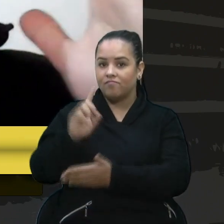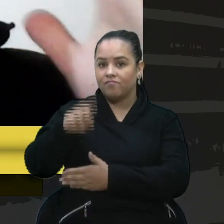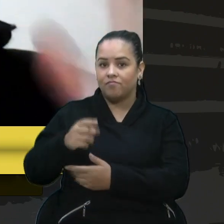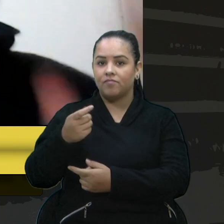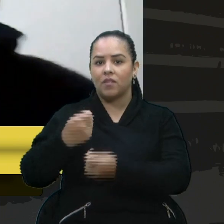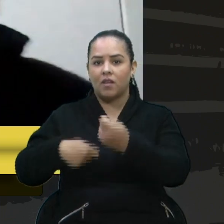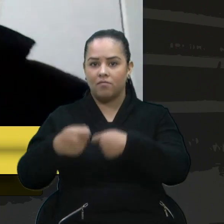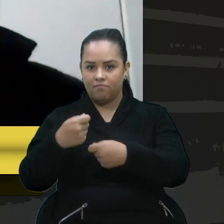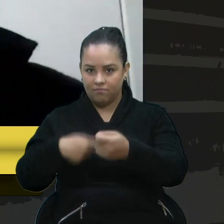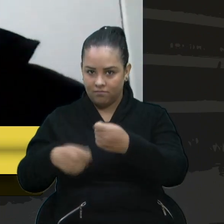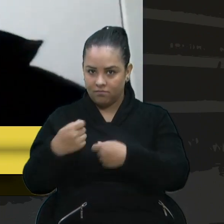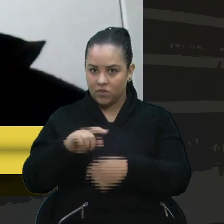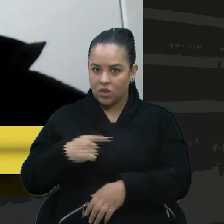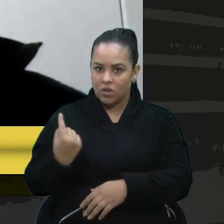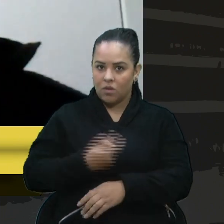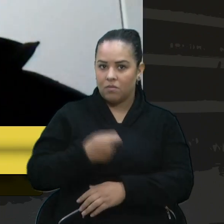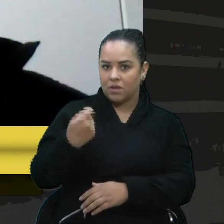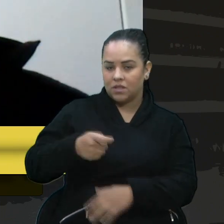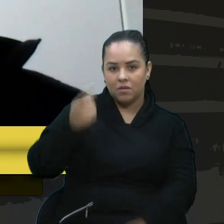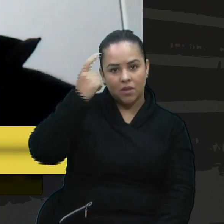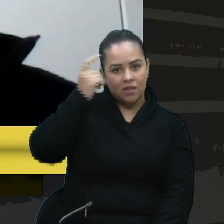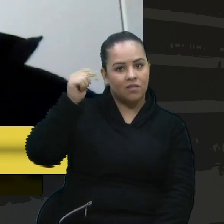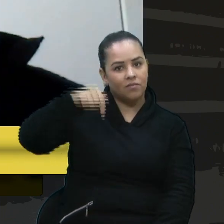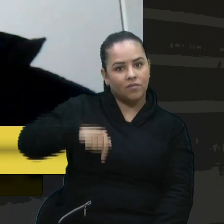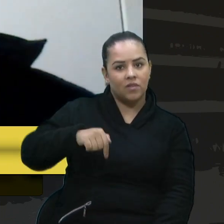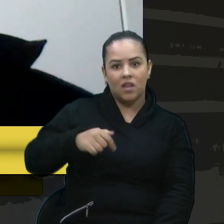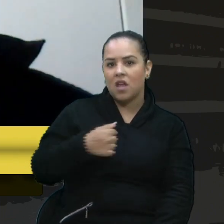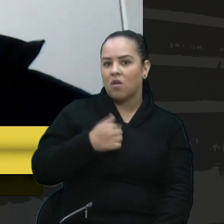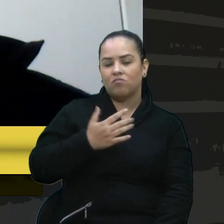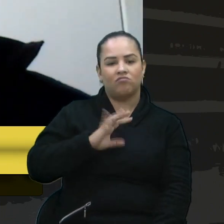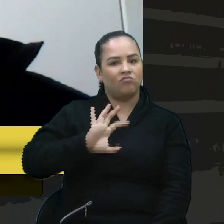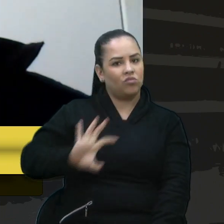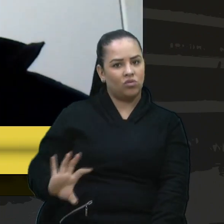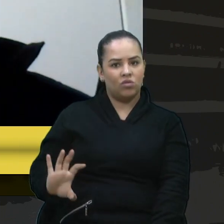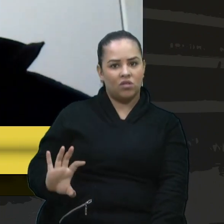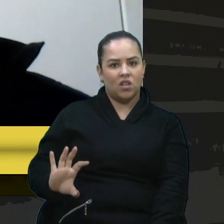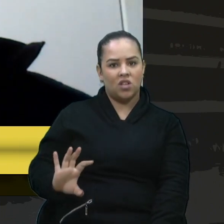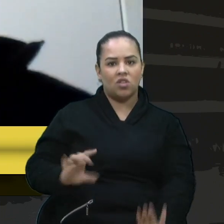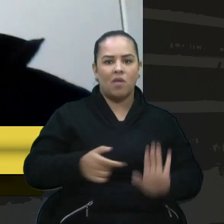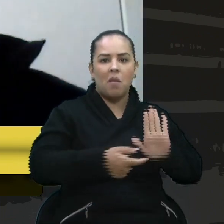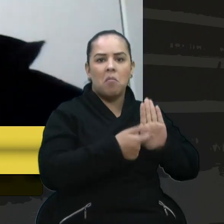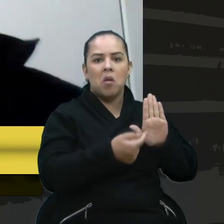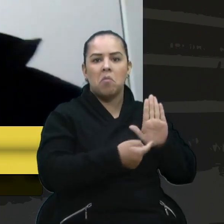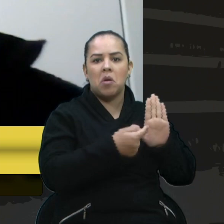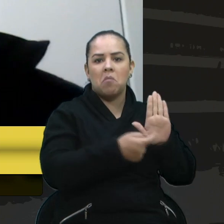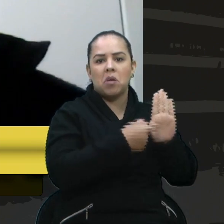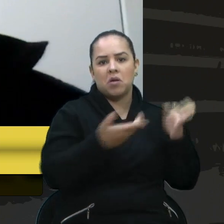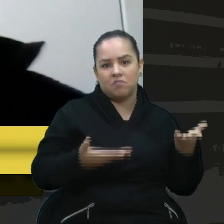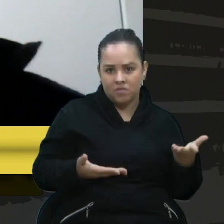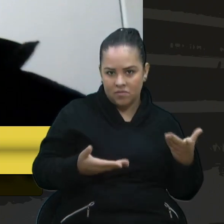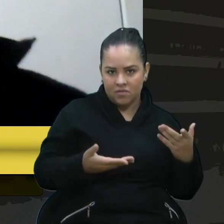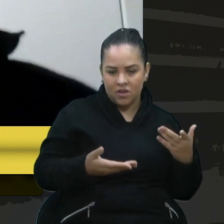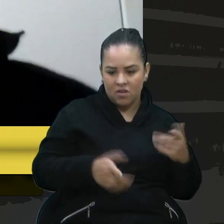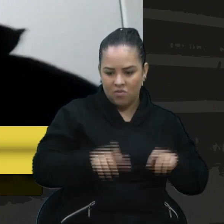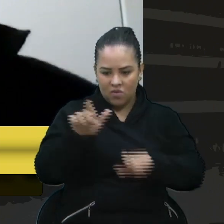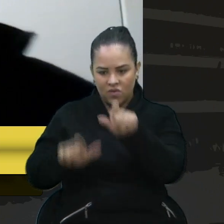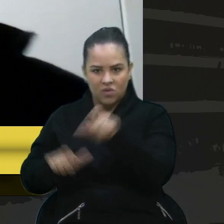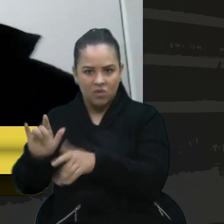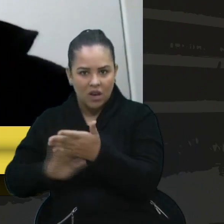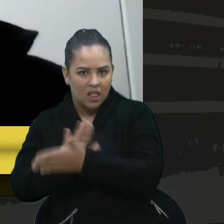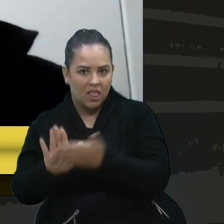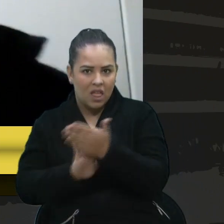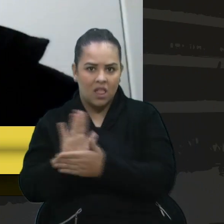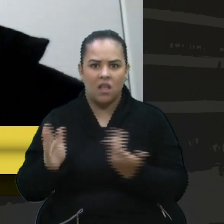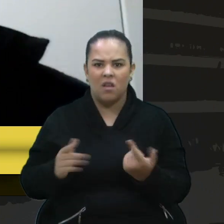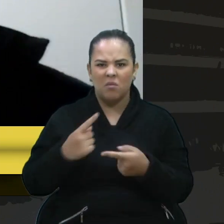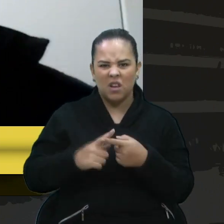precisa refletir aqui nessa casa. Eu não gosto de denuncismo com o professor ou nem com ninguém, porque nós vamos fazer vídeo